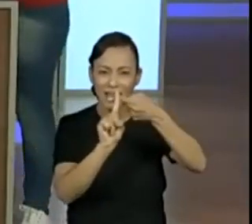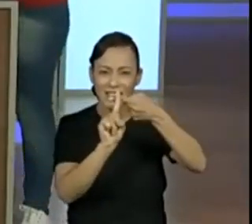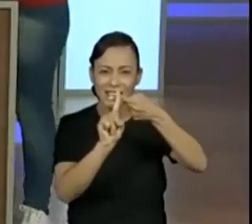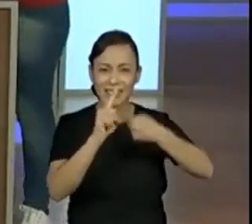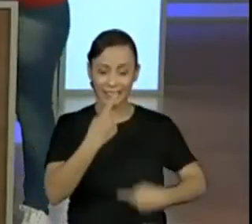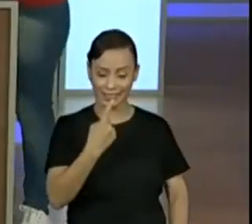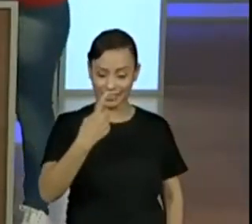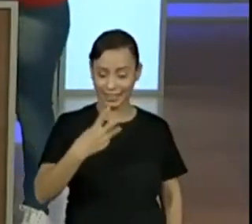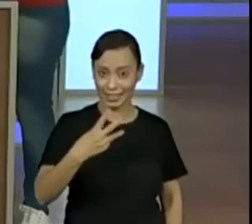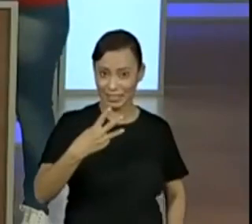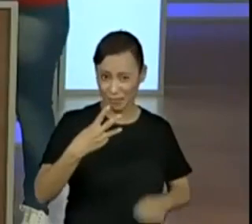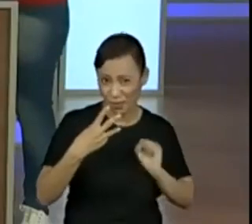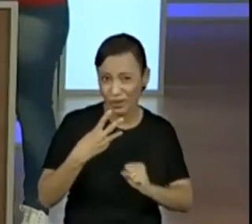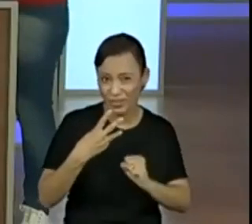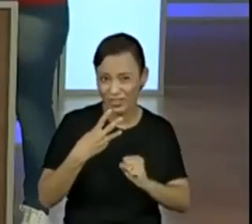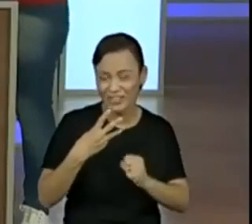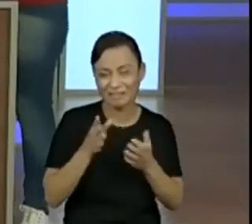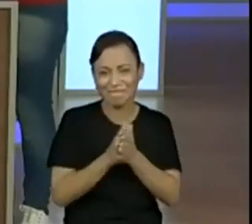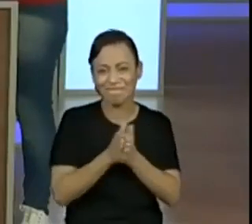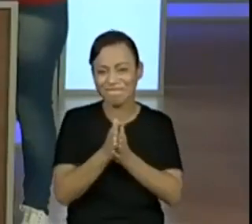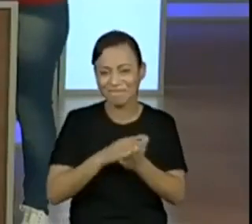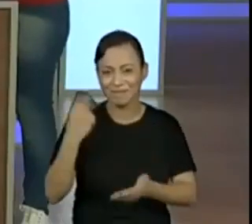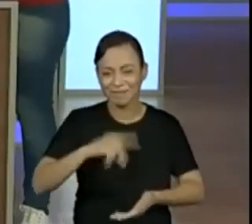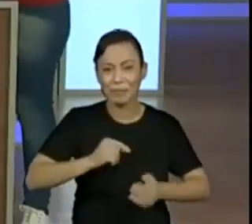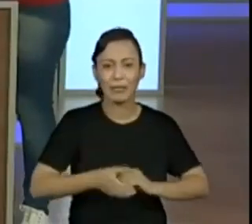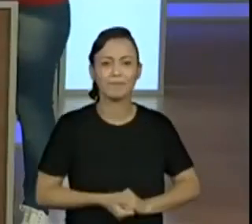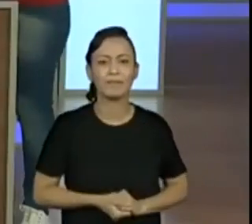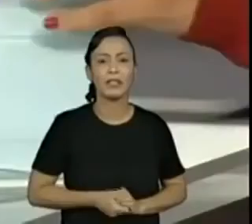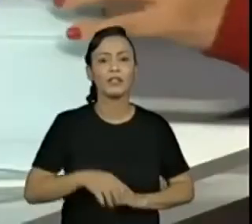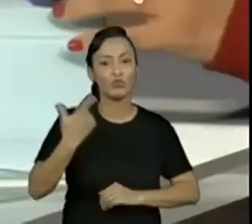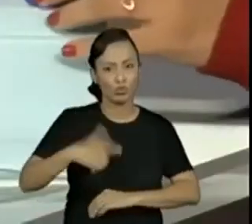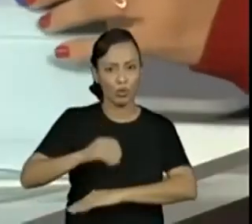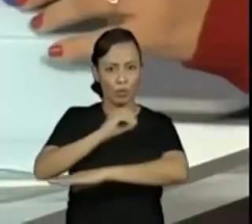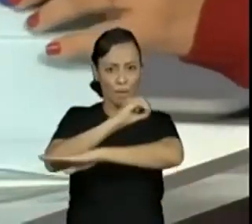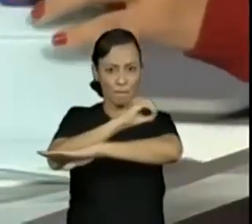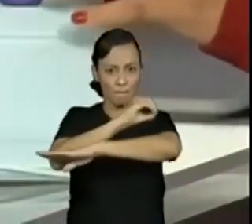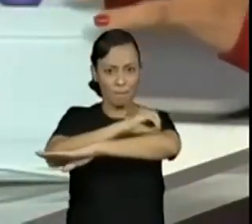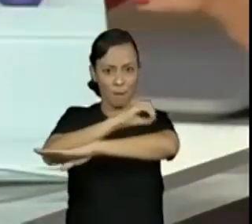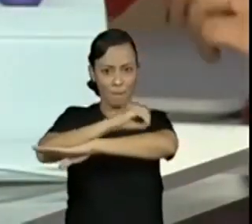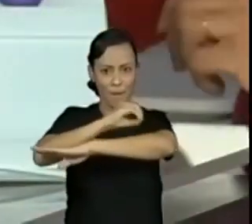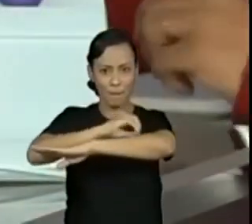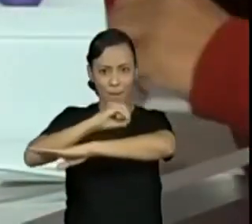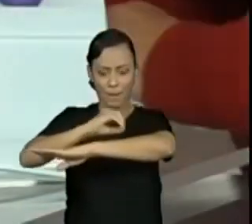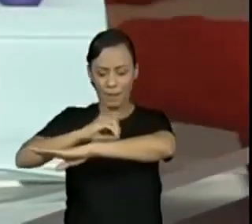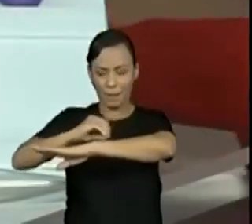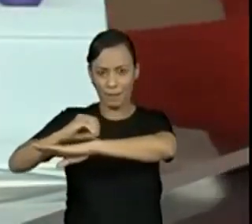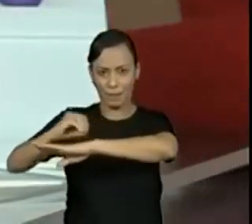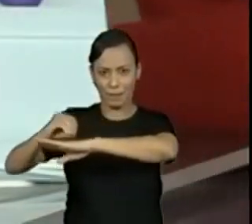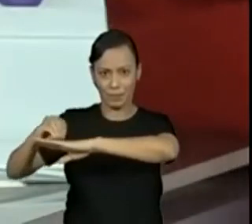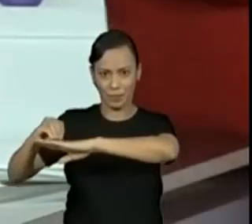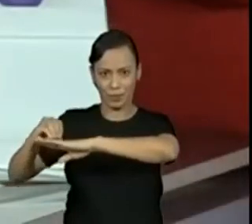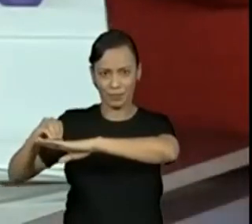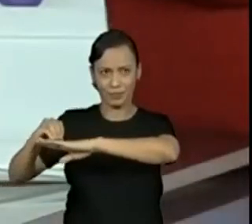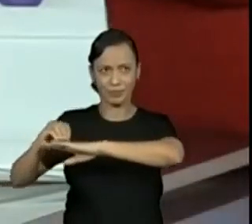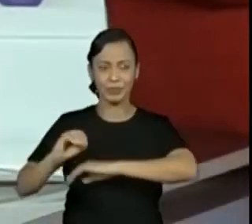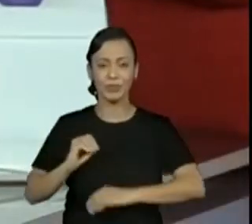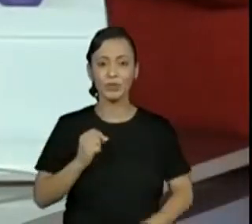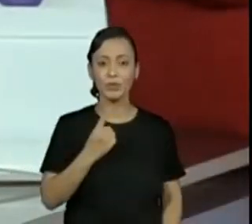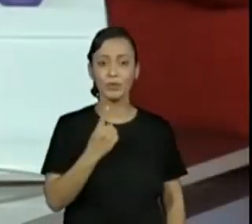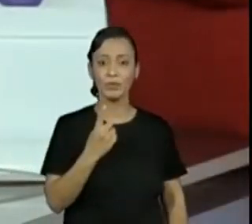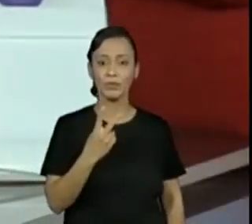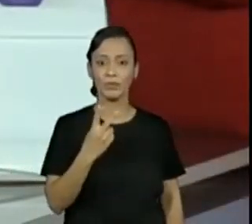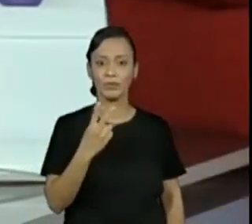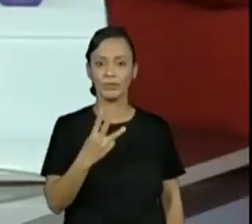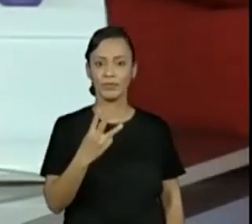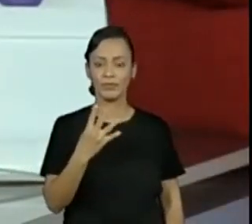Pode ser. Então, vamos. Onze. Vamos colocar na tampinha primeiro. Mais treze. Então, aqui vamos... Um,